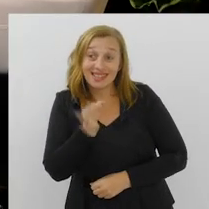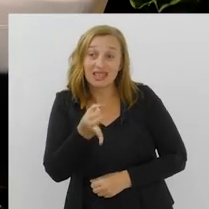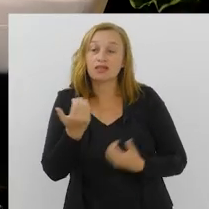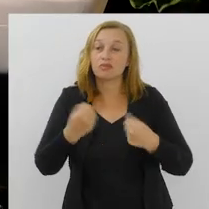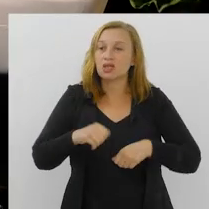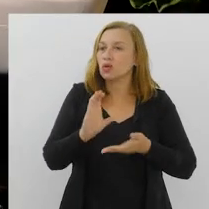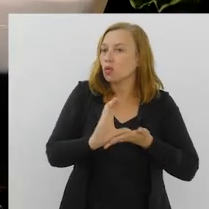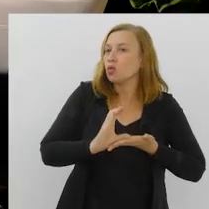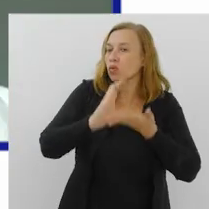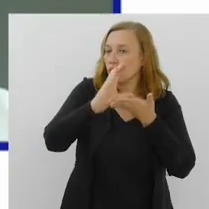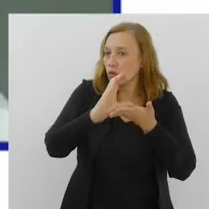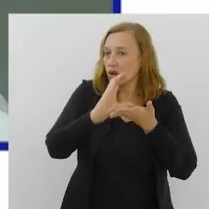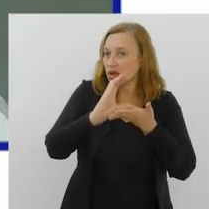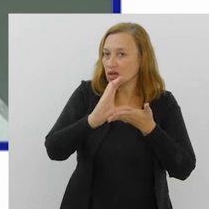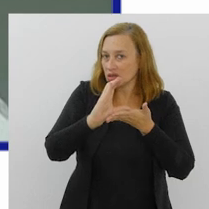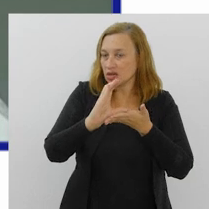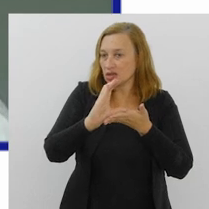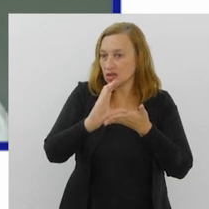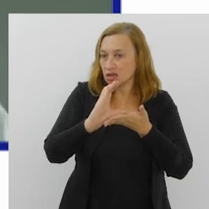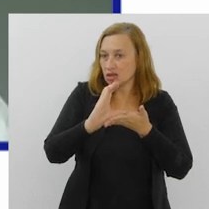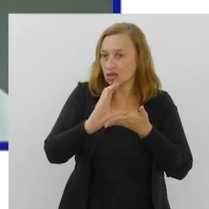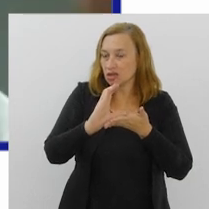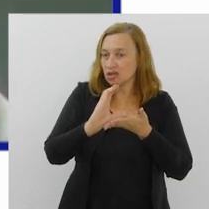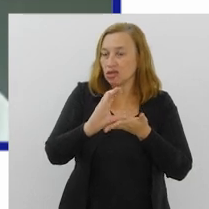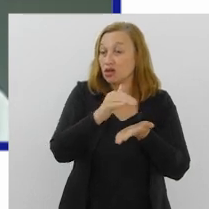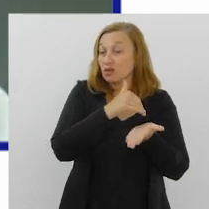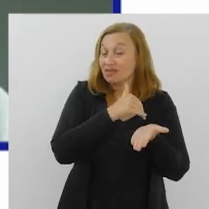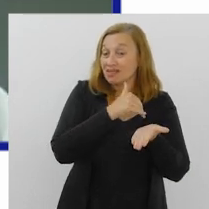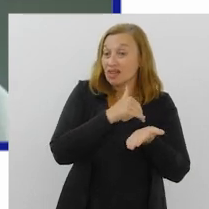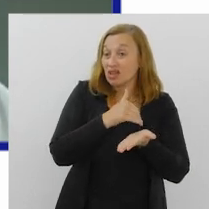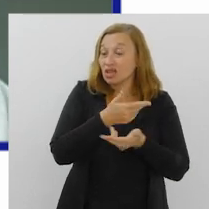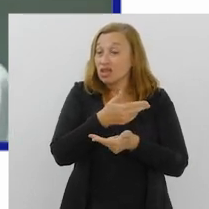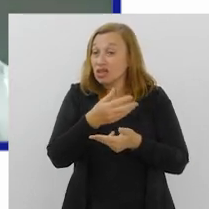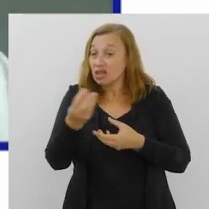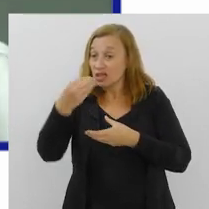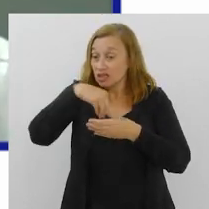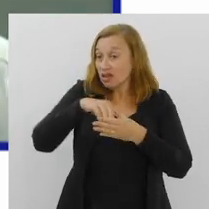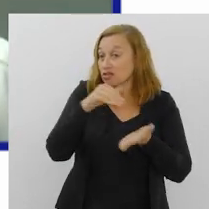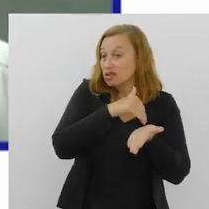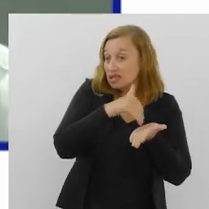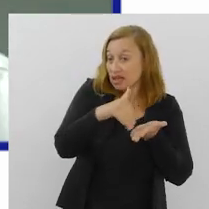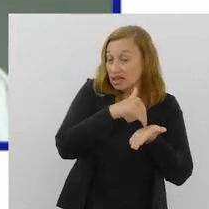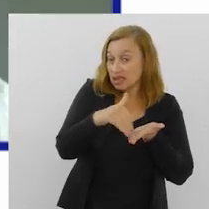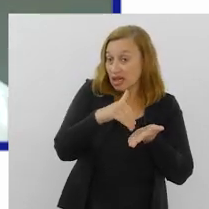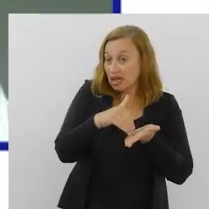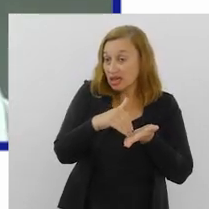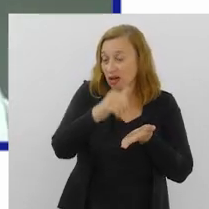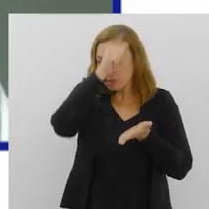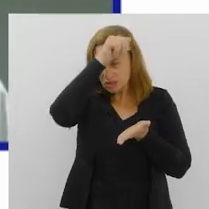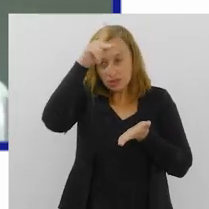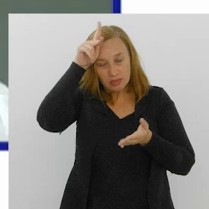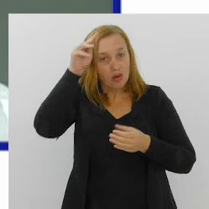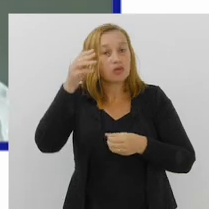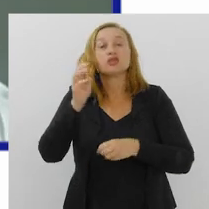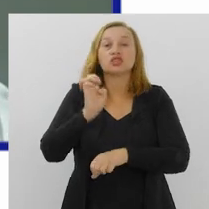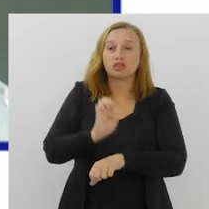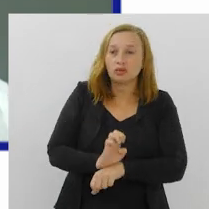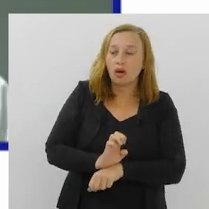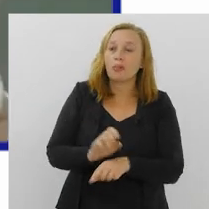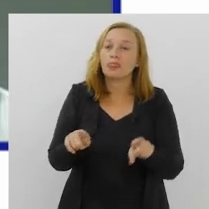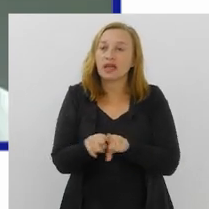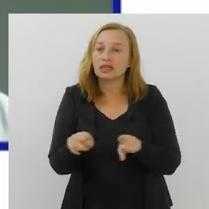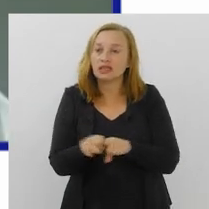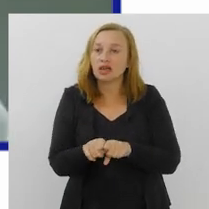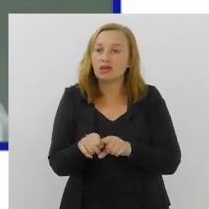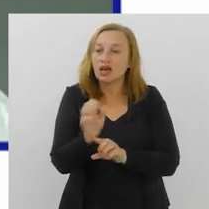certeza tem que ser um conselho paritário, com as secretarias do poder público, tanto municipal como estadual,